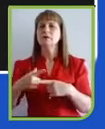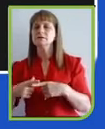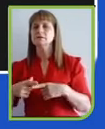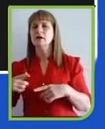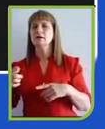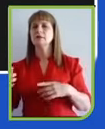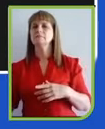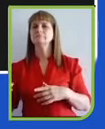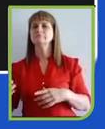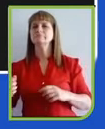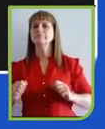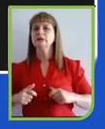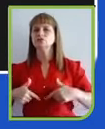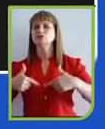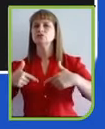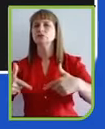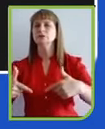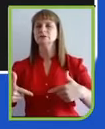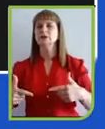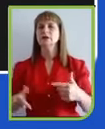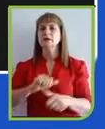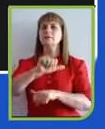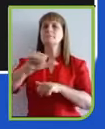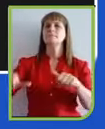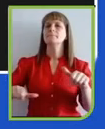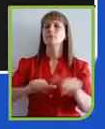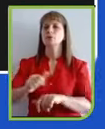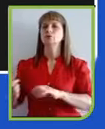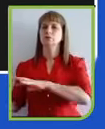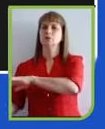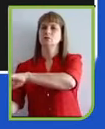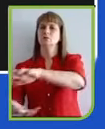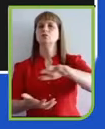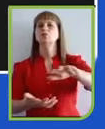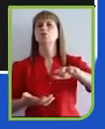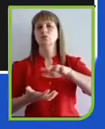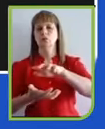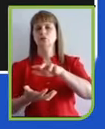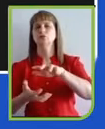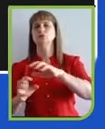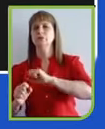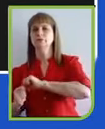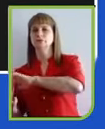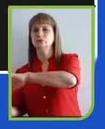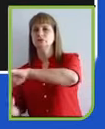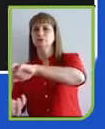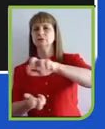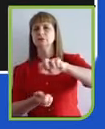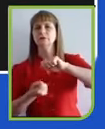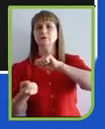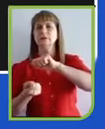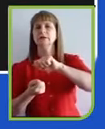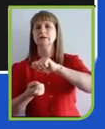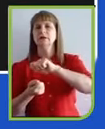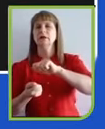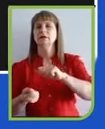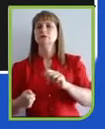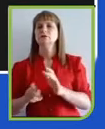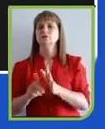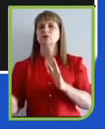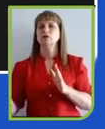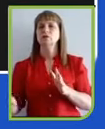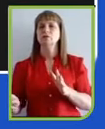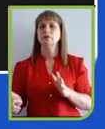empresas, a sustentabilidade indo para os conselhos de administração, em comitês de sustentabilidade com